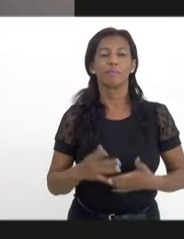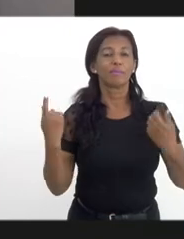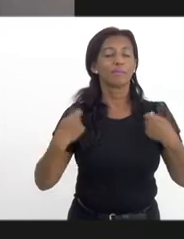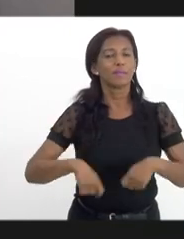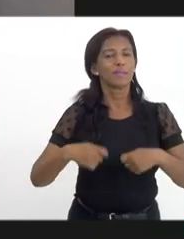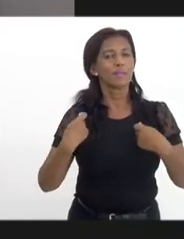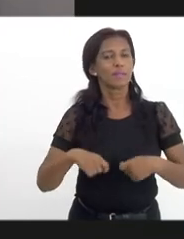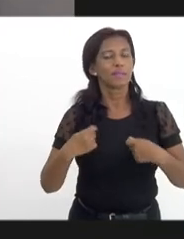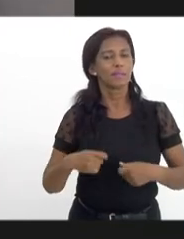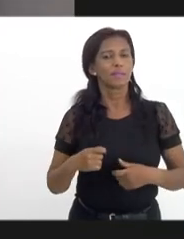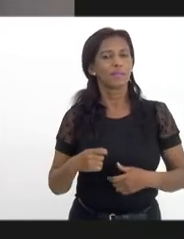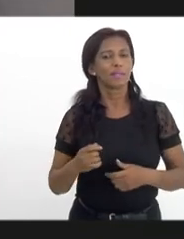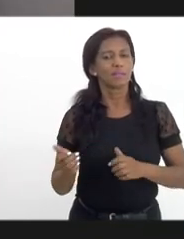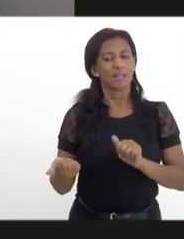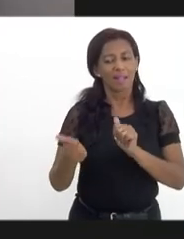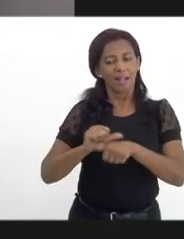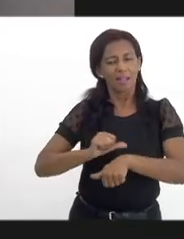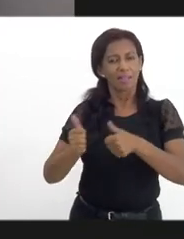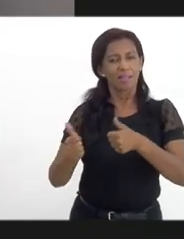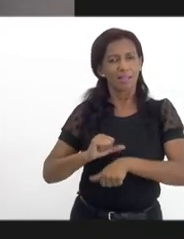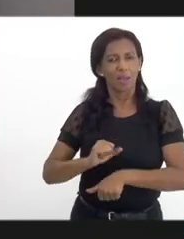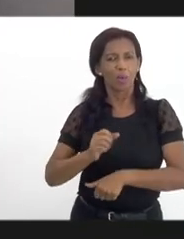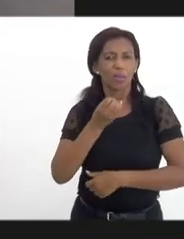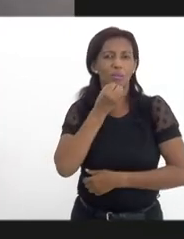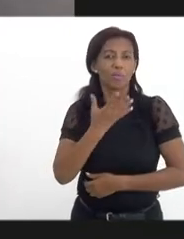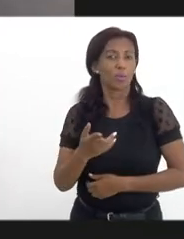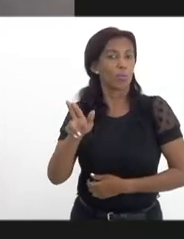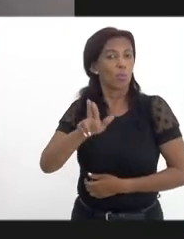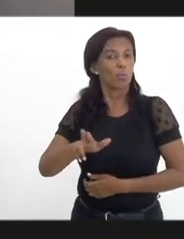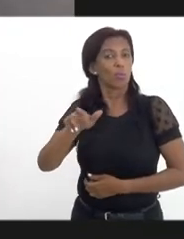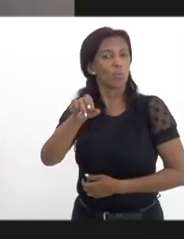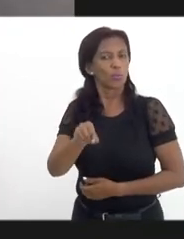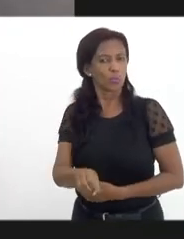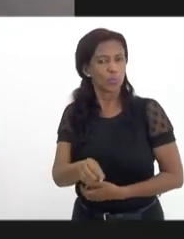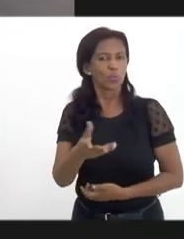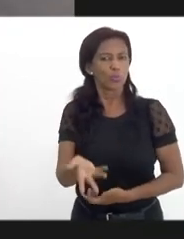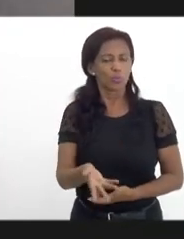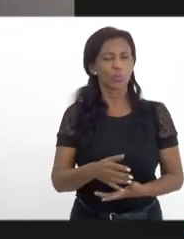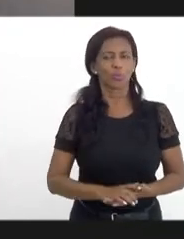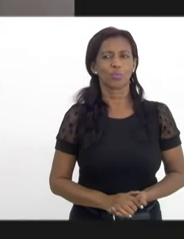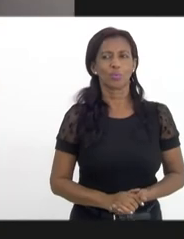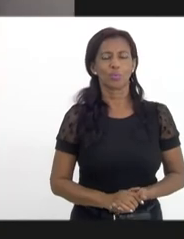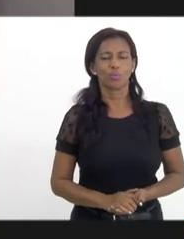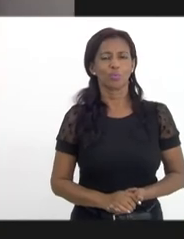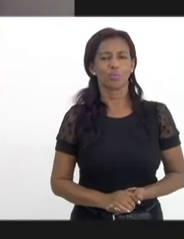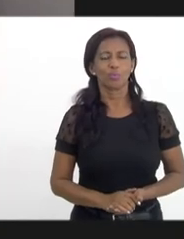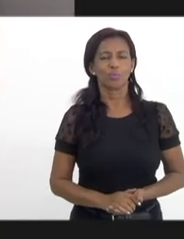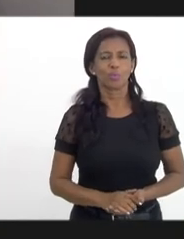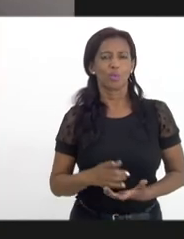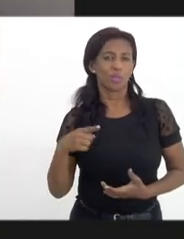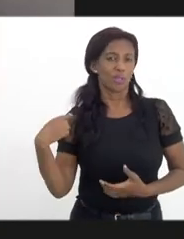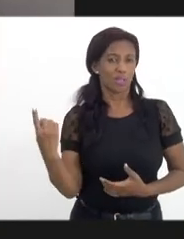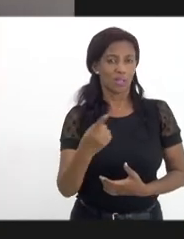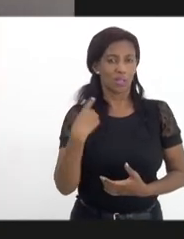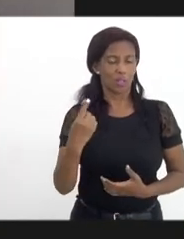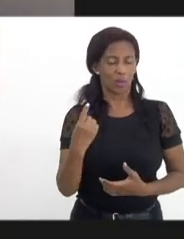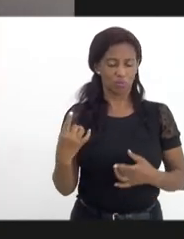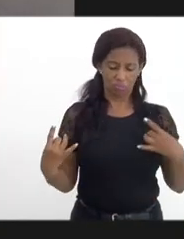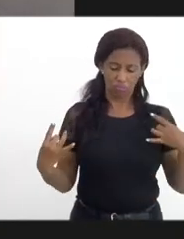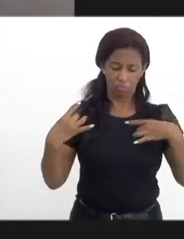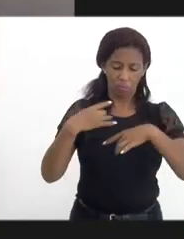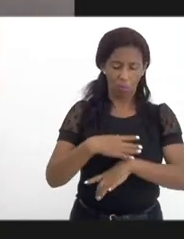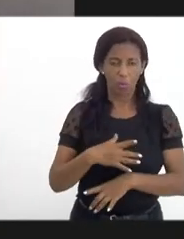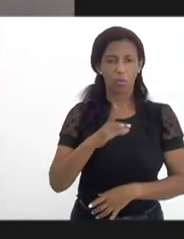necessidade de estarem adequados para poder fazer o bom uso, então, da máquina que a gente se coloca à disposição.